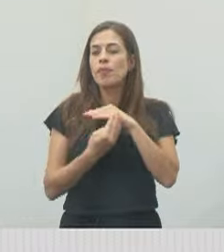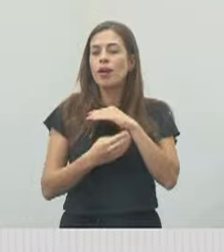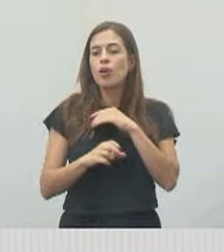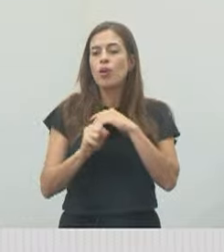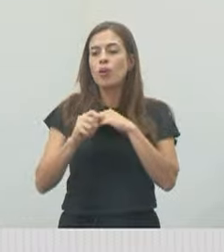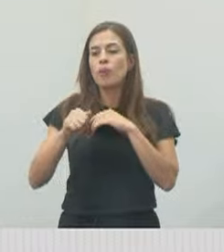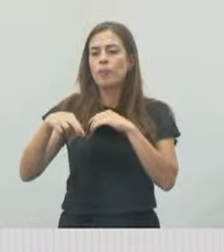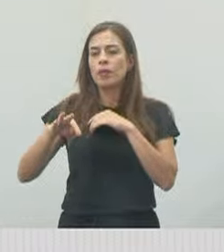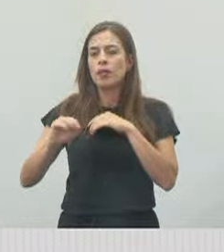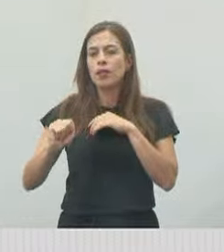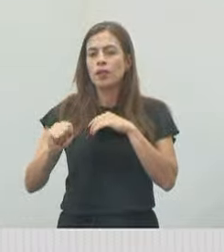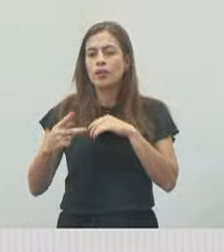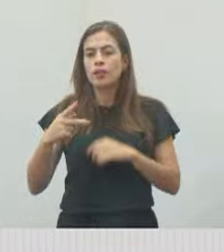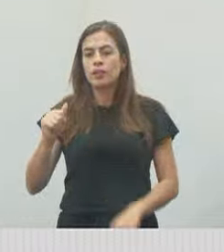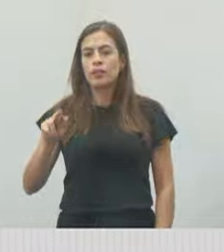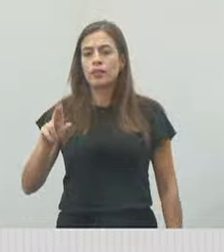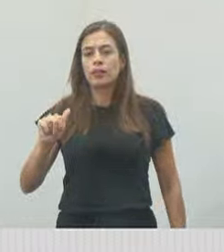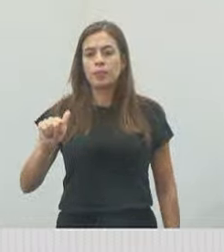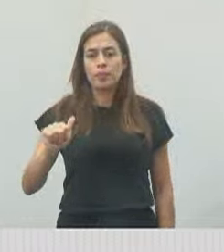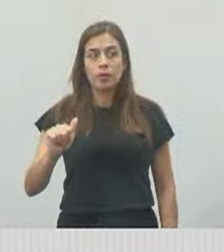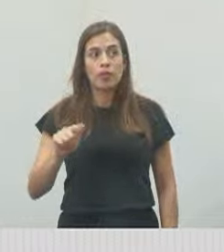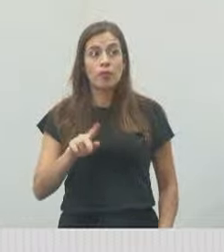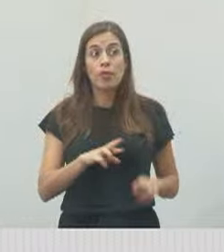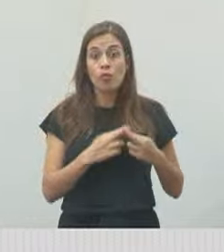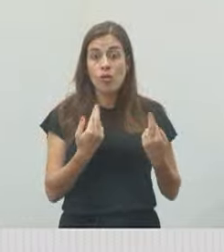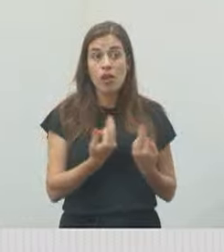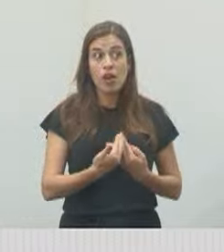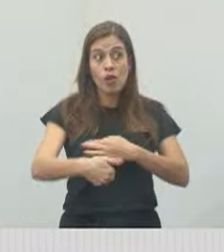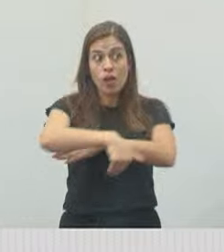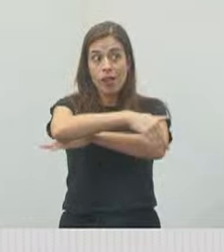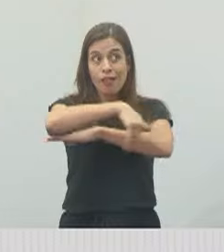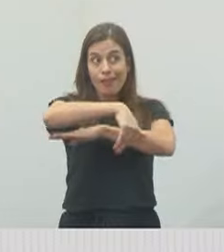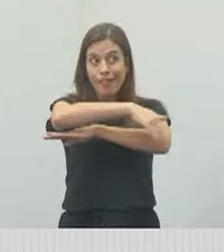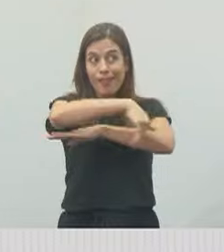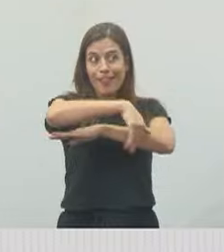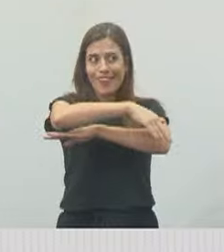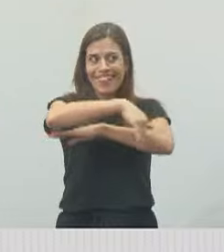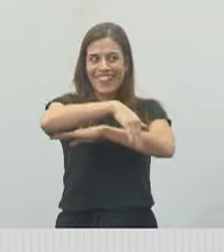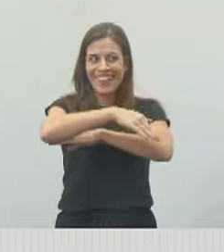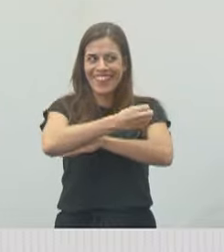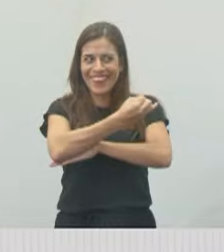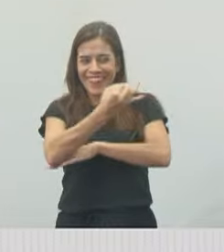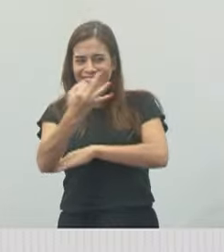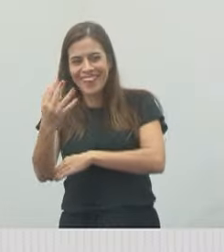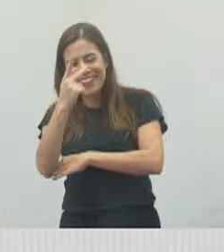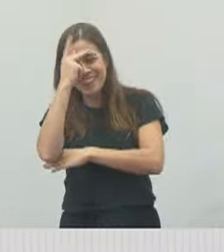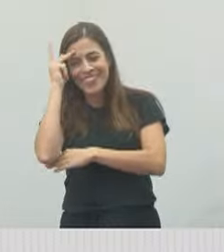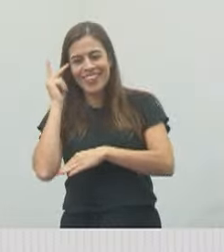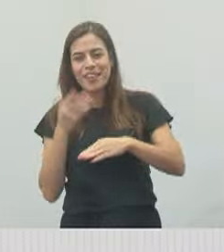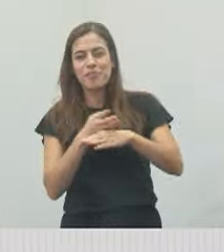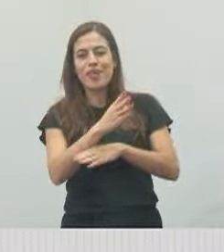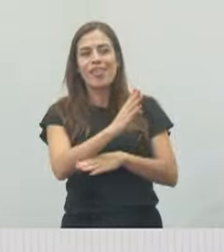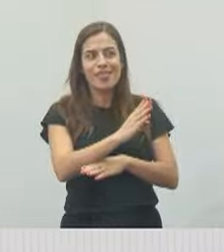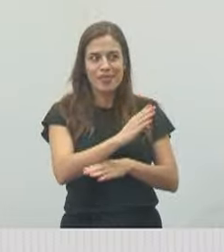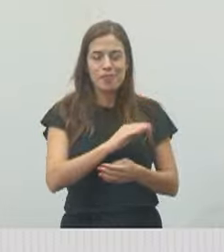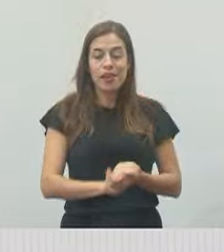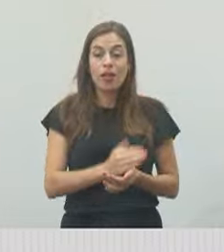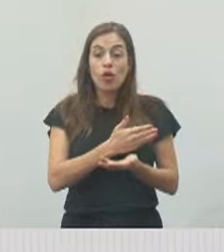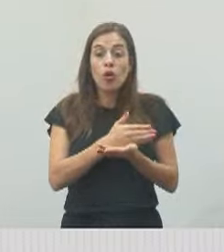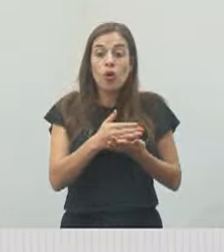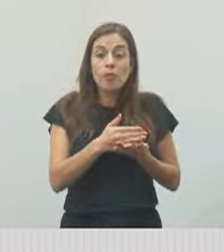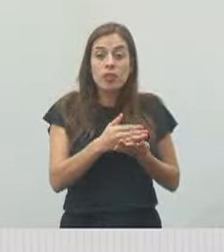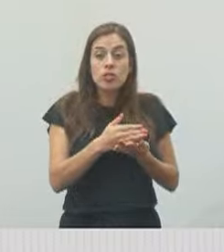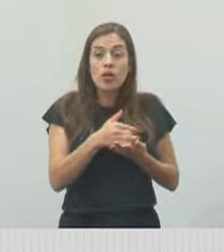A reunião foi na rua e olha quanta gente foi participar dessa reunião. Essa reunião começou, era